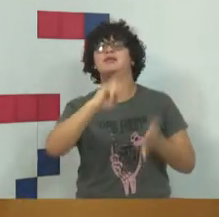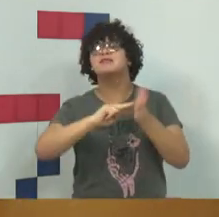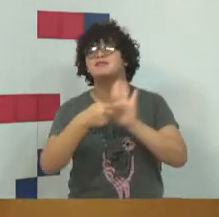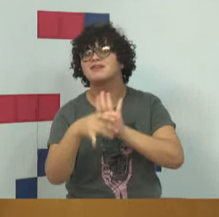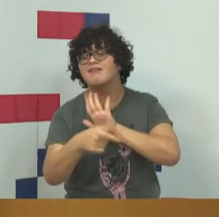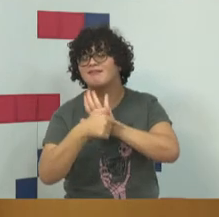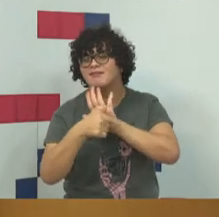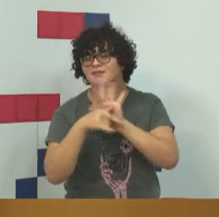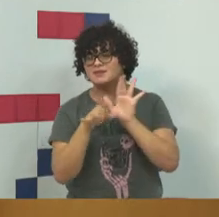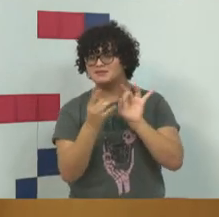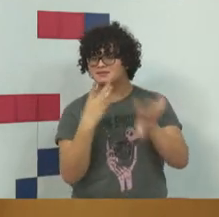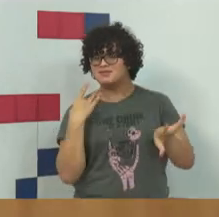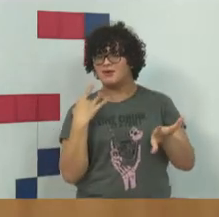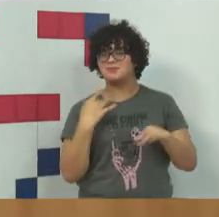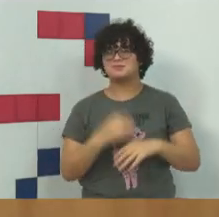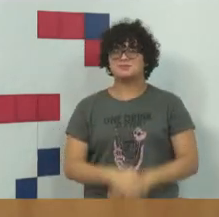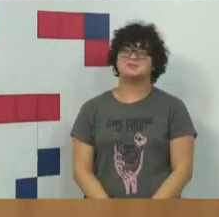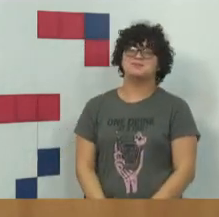digital.